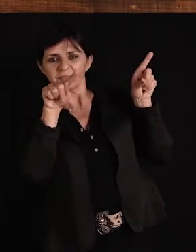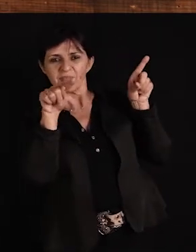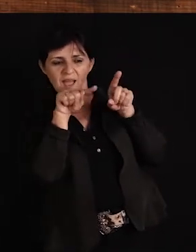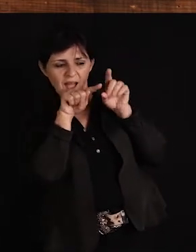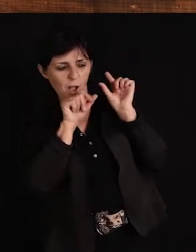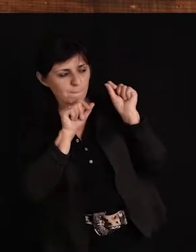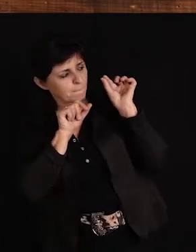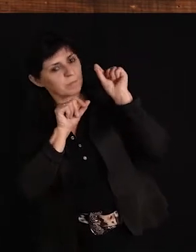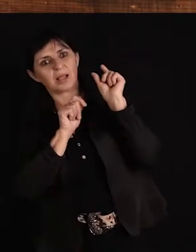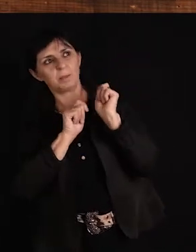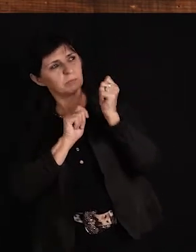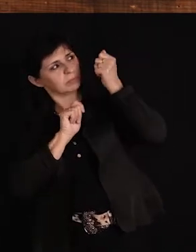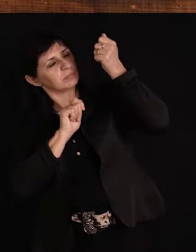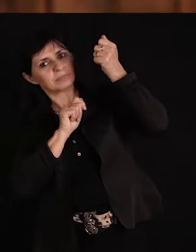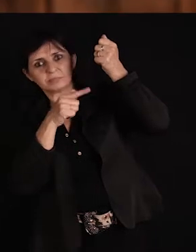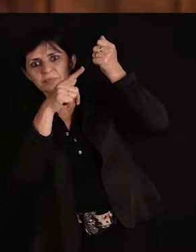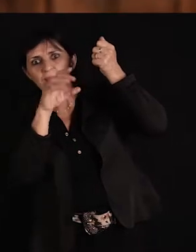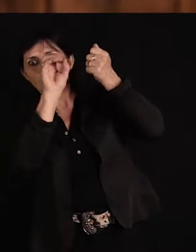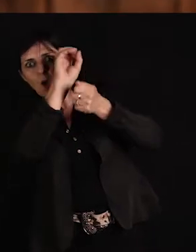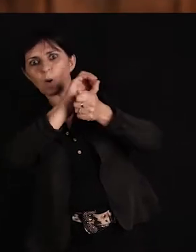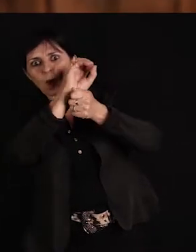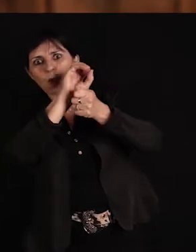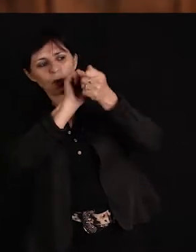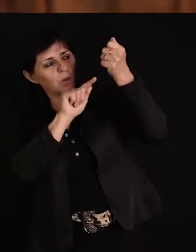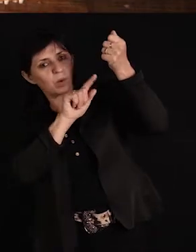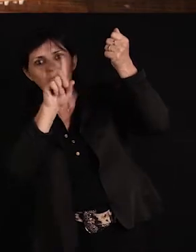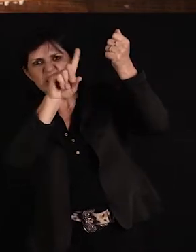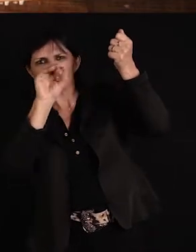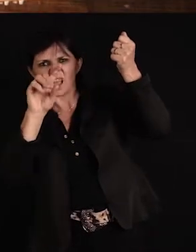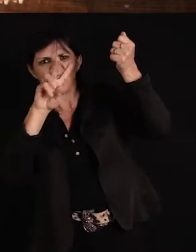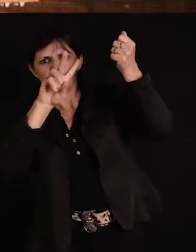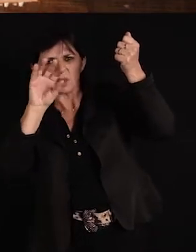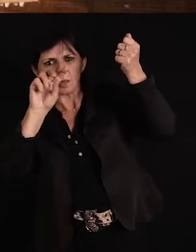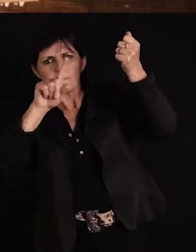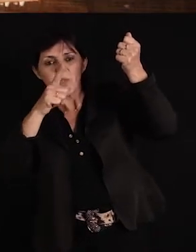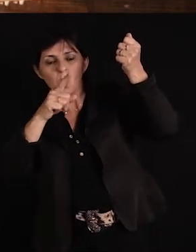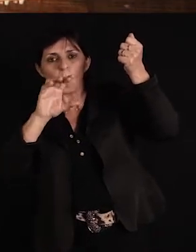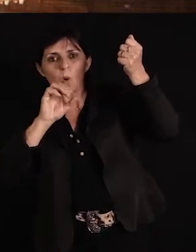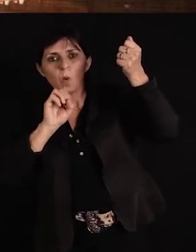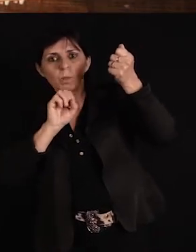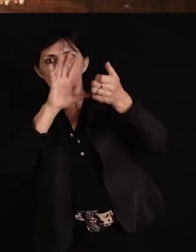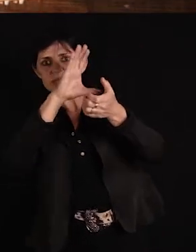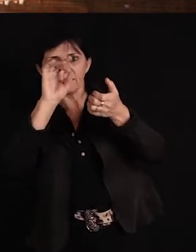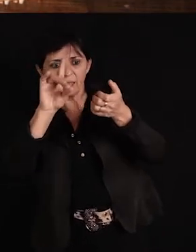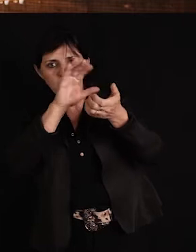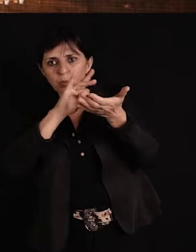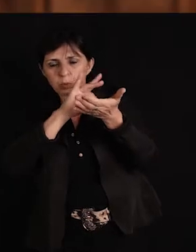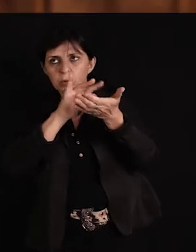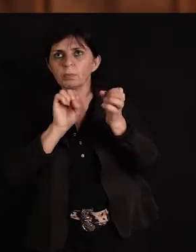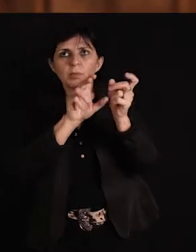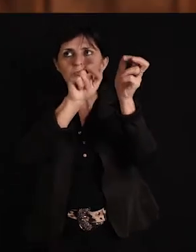mil cópias vendidas, ou 100 mil cópias vendidas, é extraordinário. Os Monarcas é um grupo que